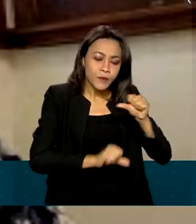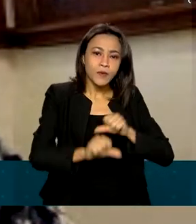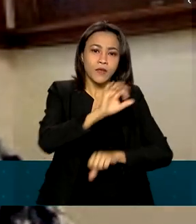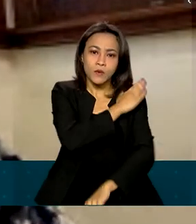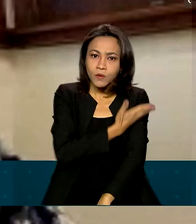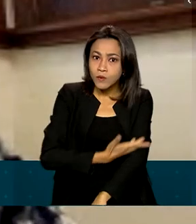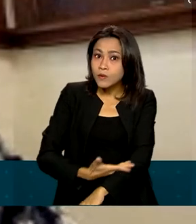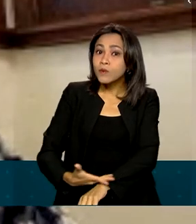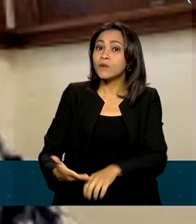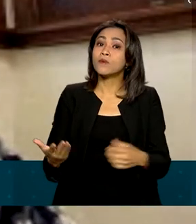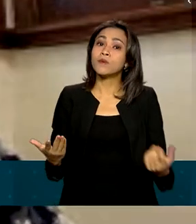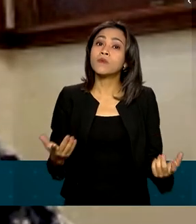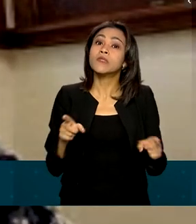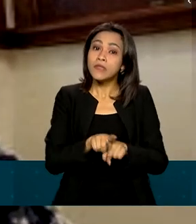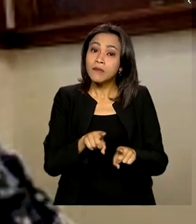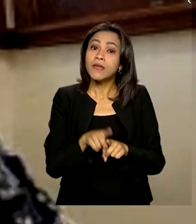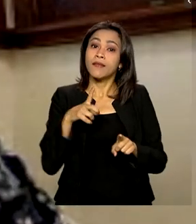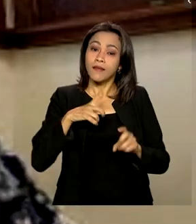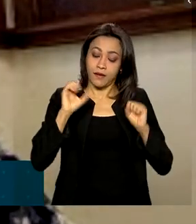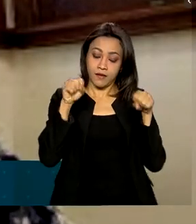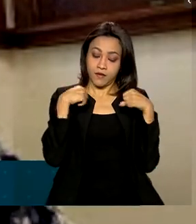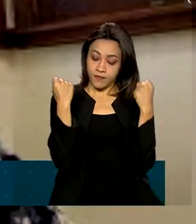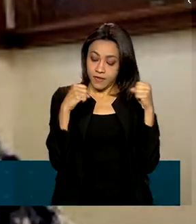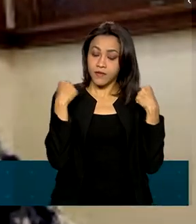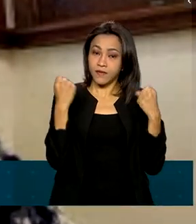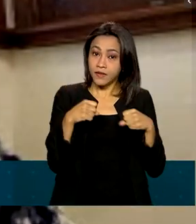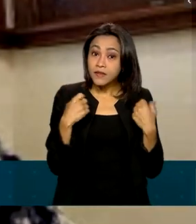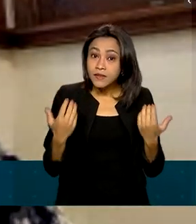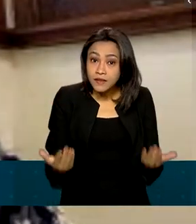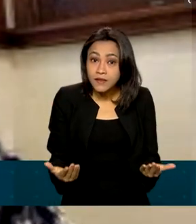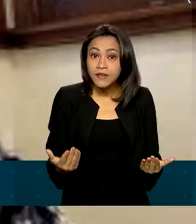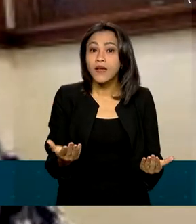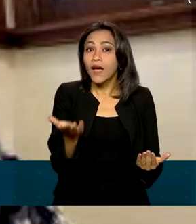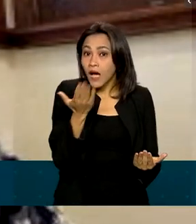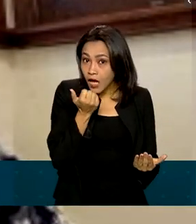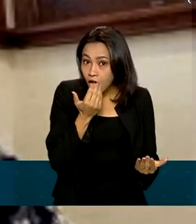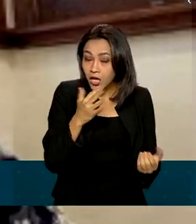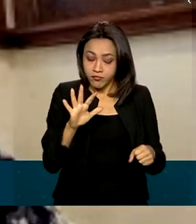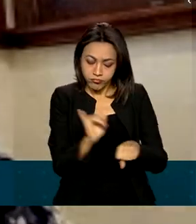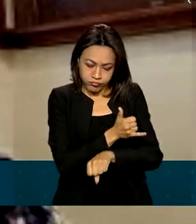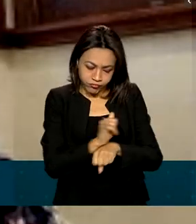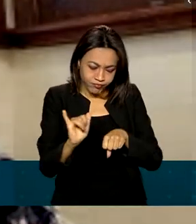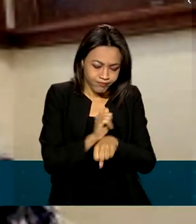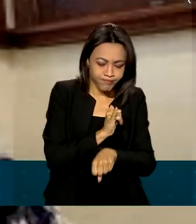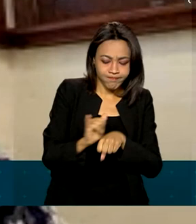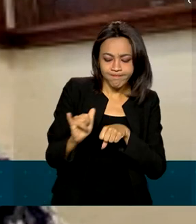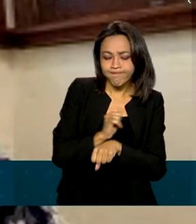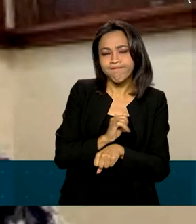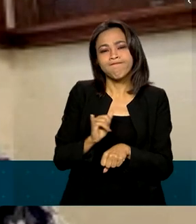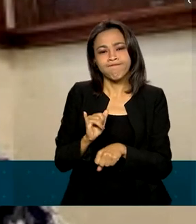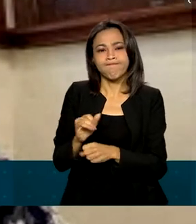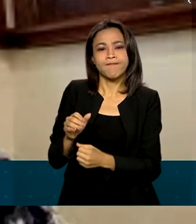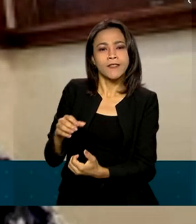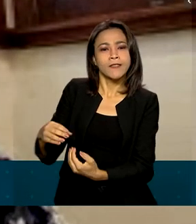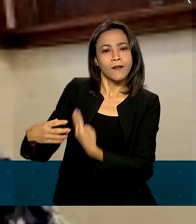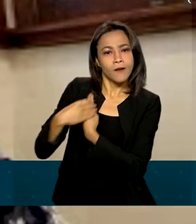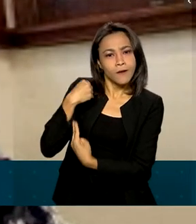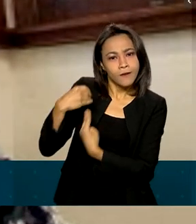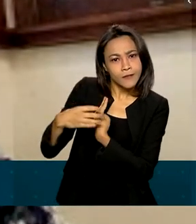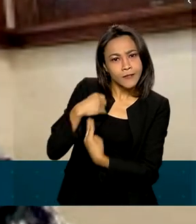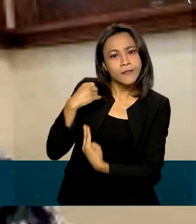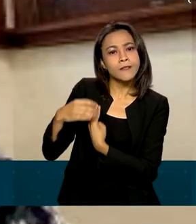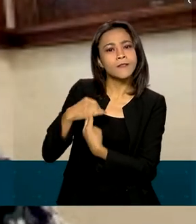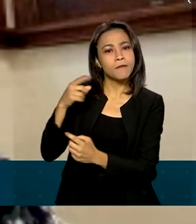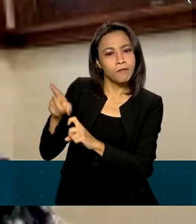incluir atividade física, alimentação balanceada de acordo com aquilo que é